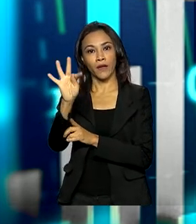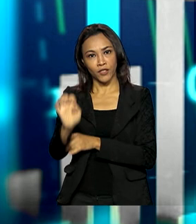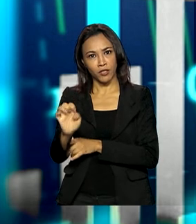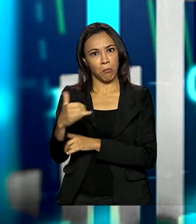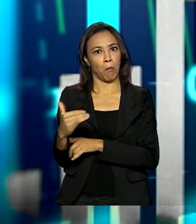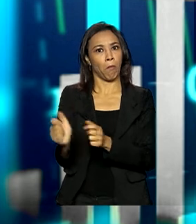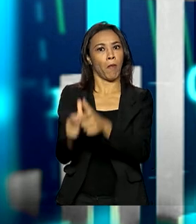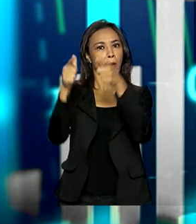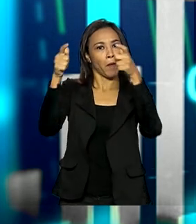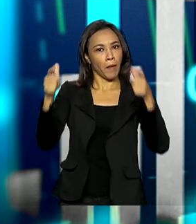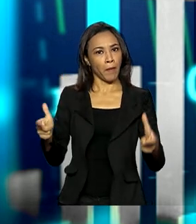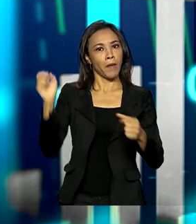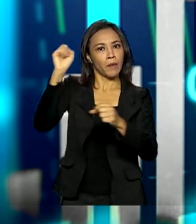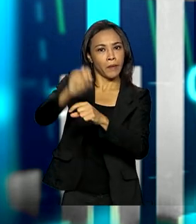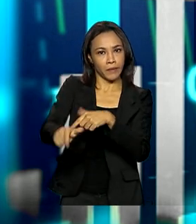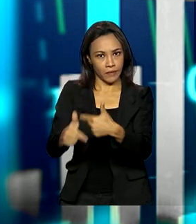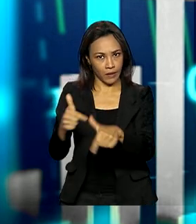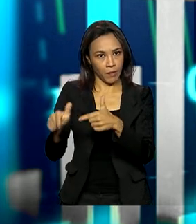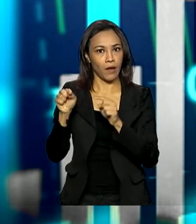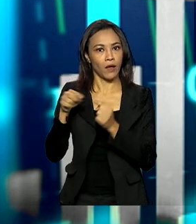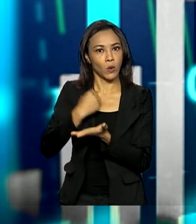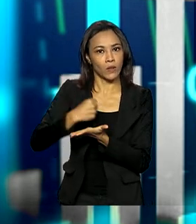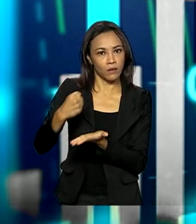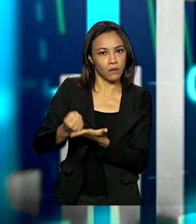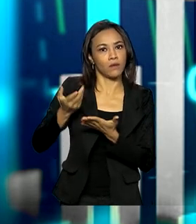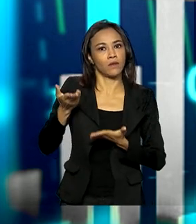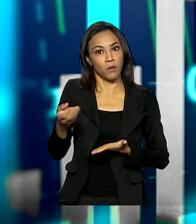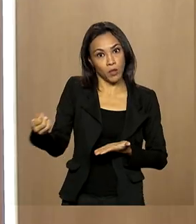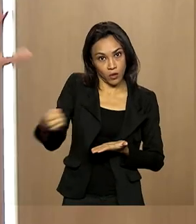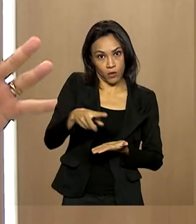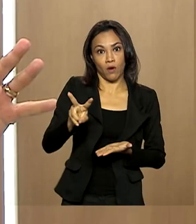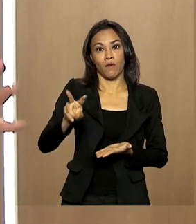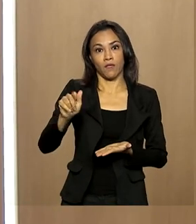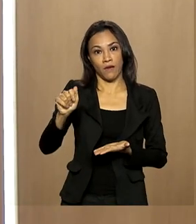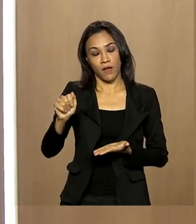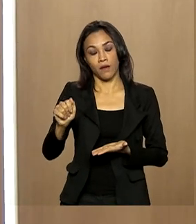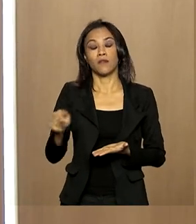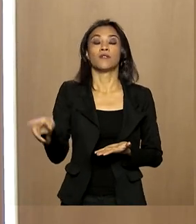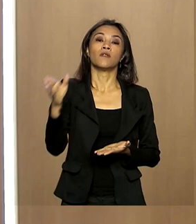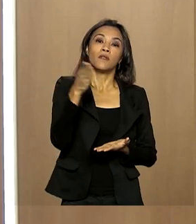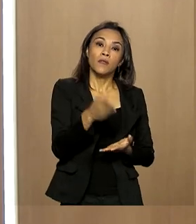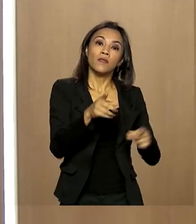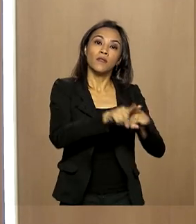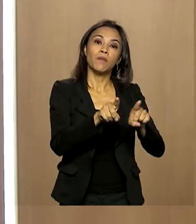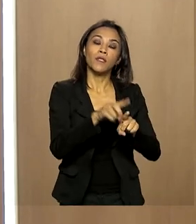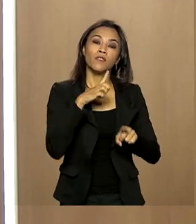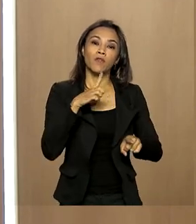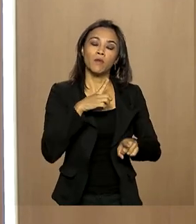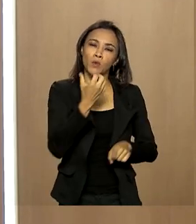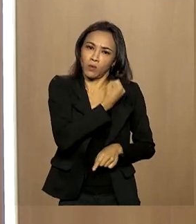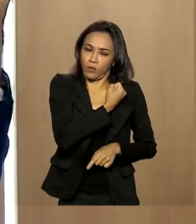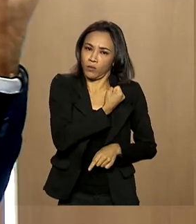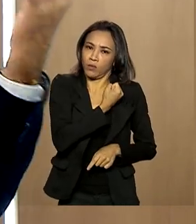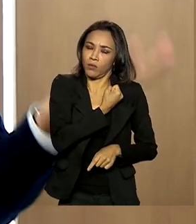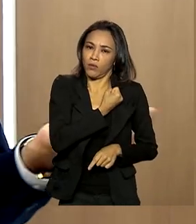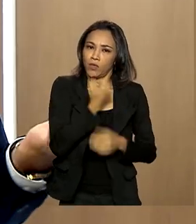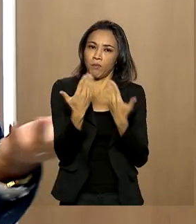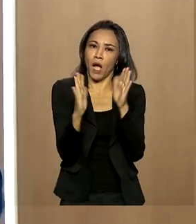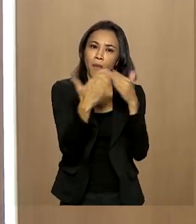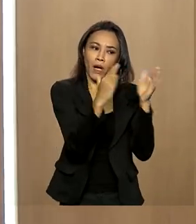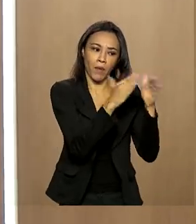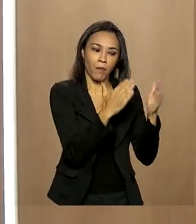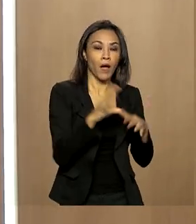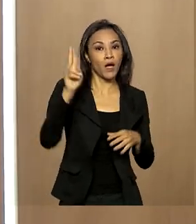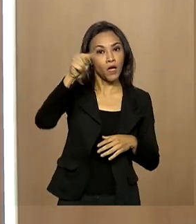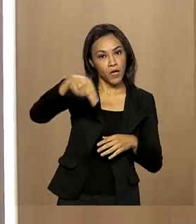que foi responsável por cerca da metade das novas vagas criadas. Mas, por outro lado, nós tivemos um grande número de vagas geradas tanto